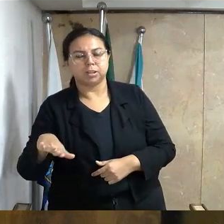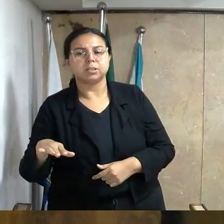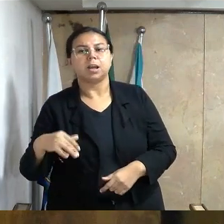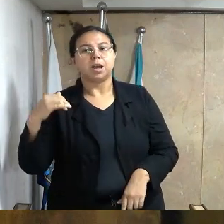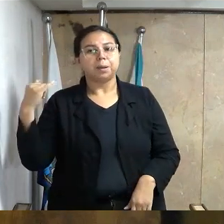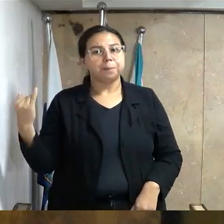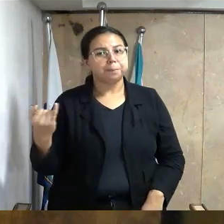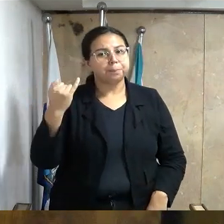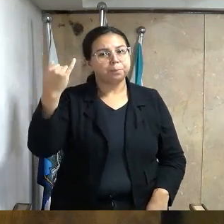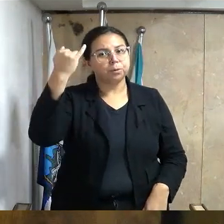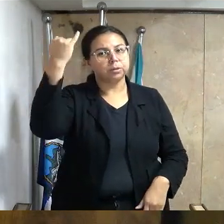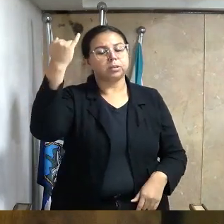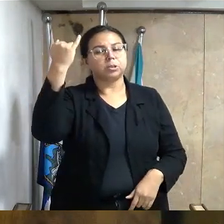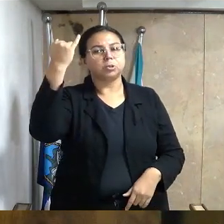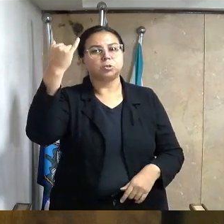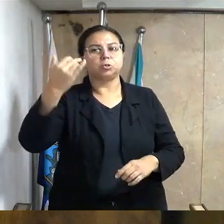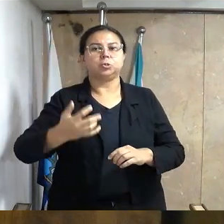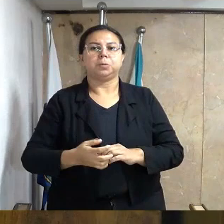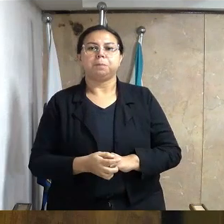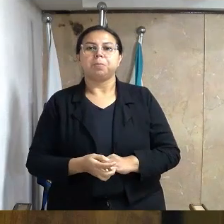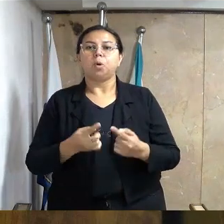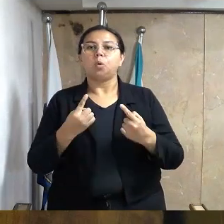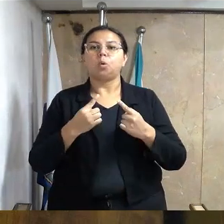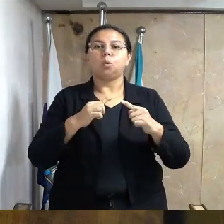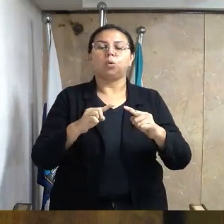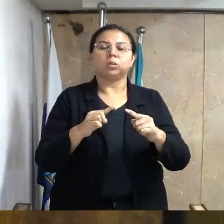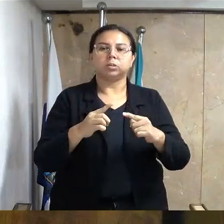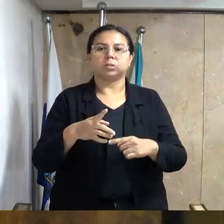no combate a essa grave violação de direitos.